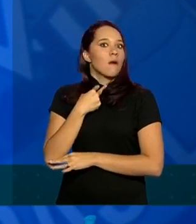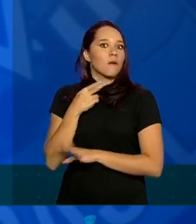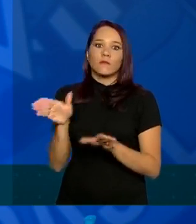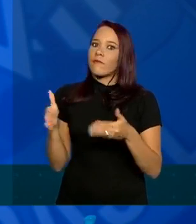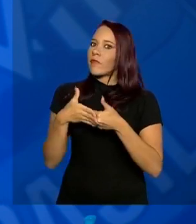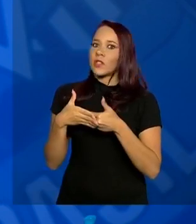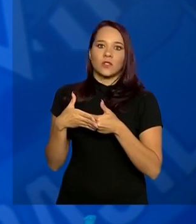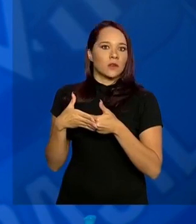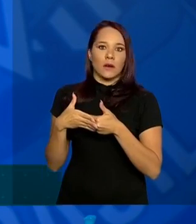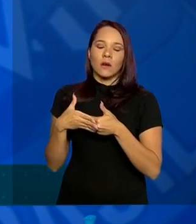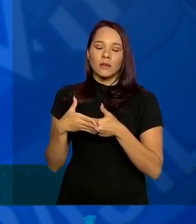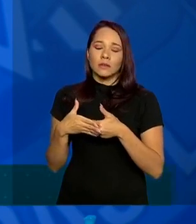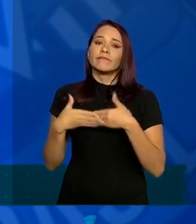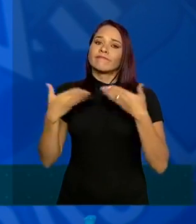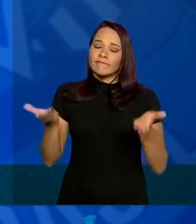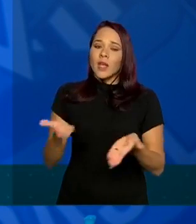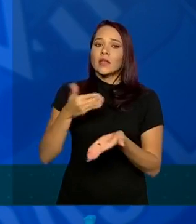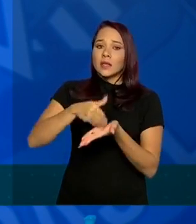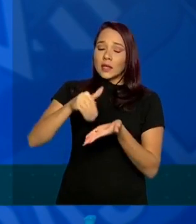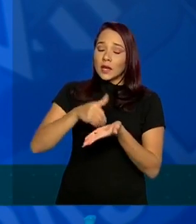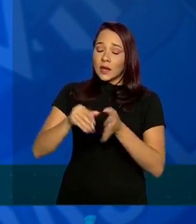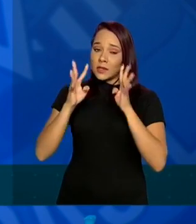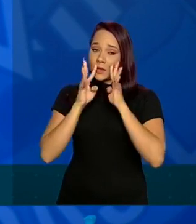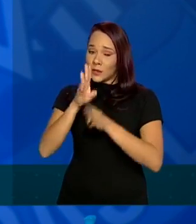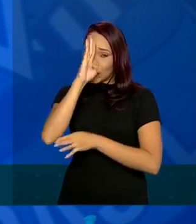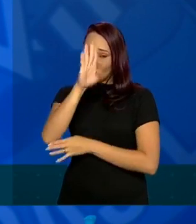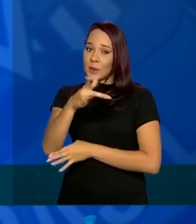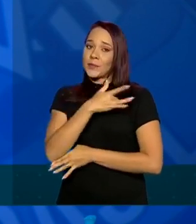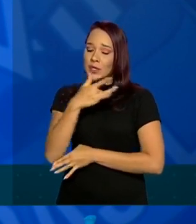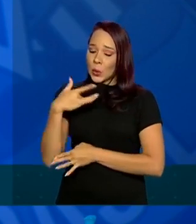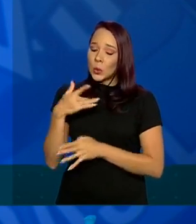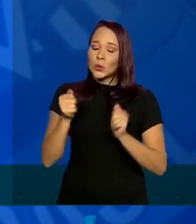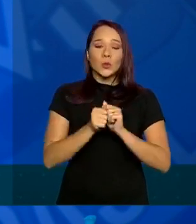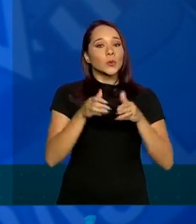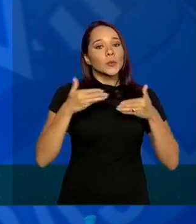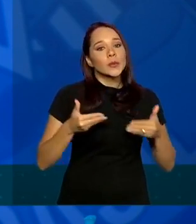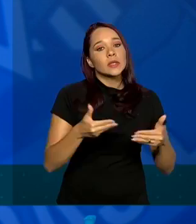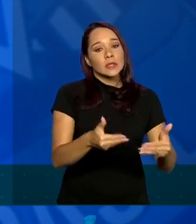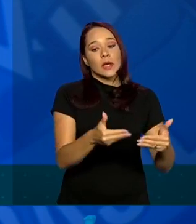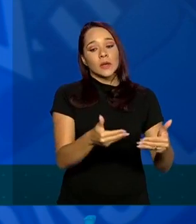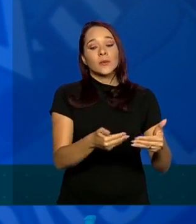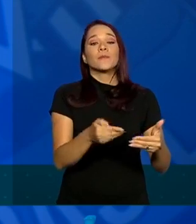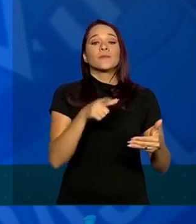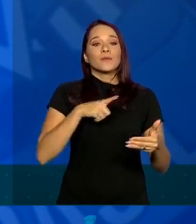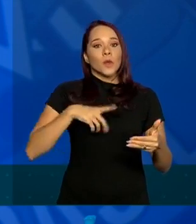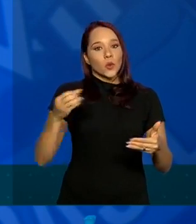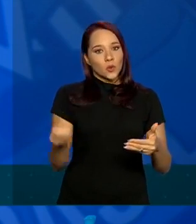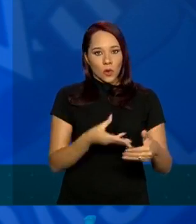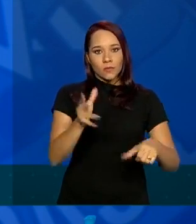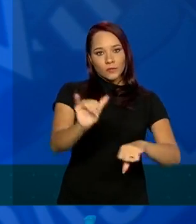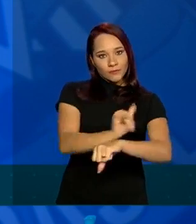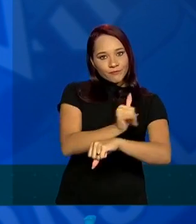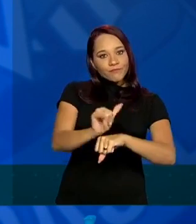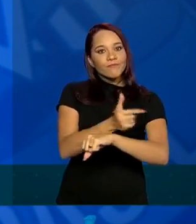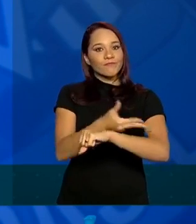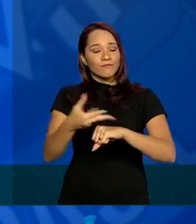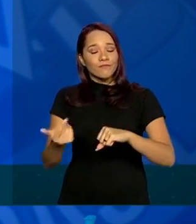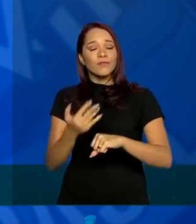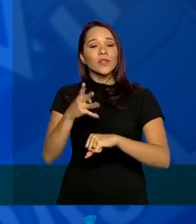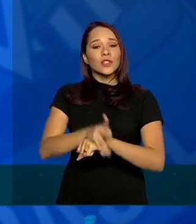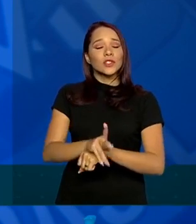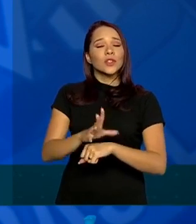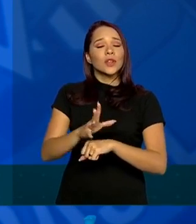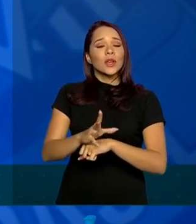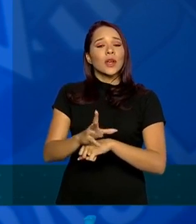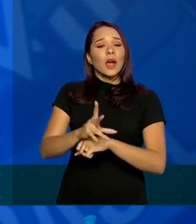para isso, a Secretaria de Atenção Primária à Saúde, o Ministério, está trazendo uma nova estratégia de ação